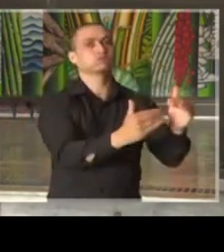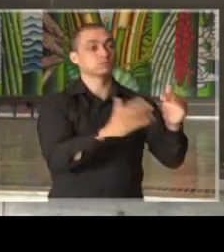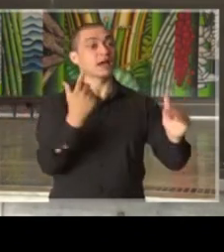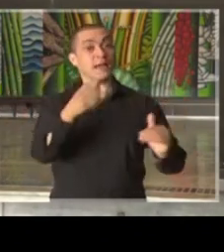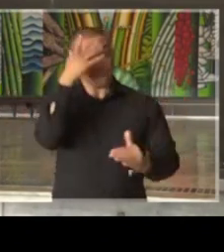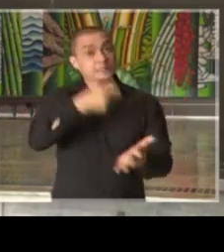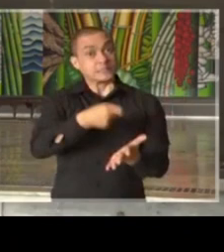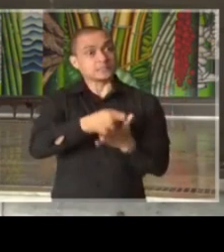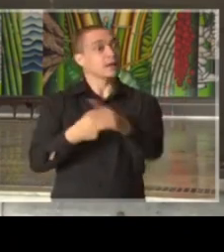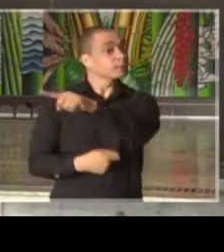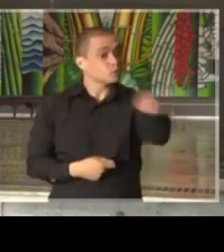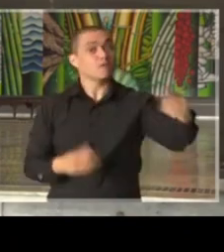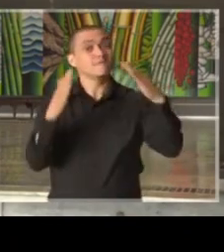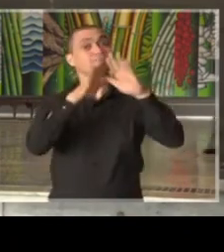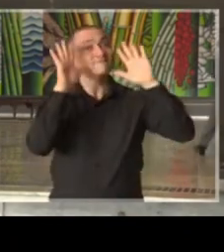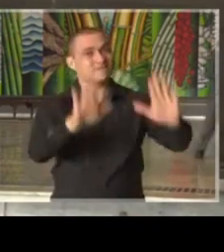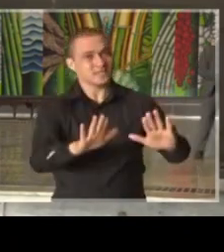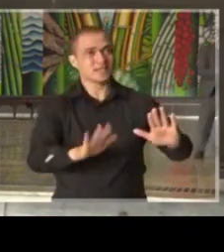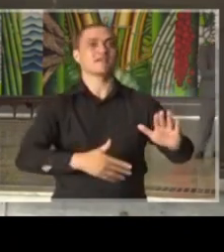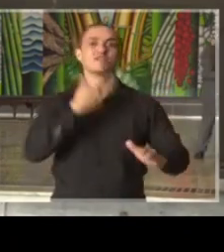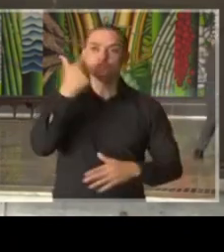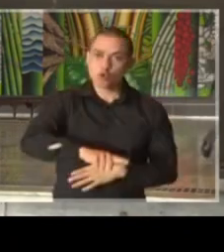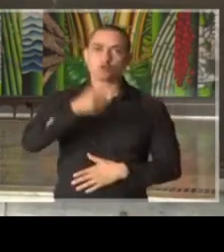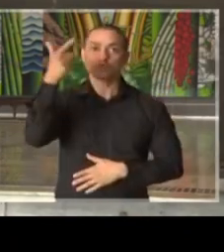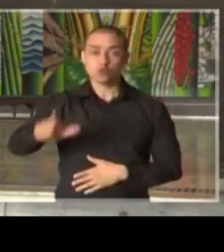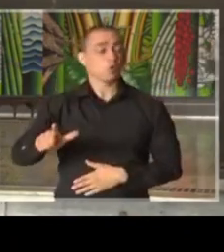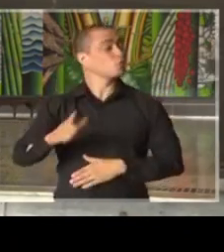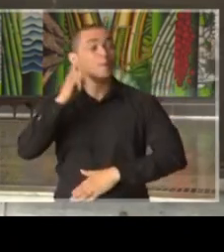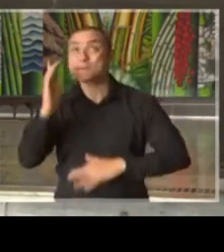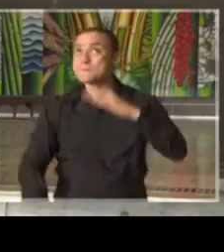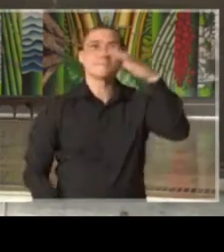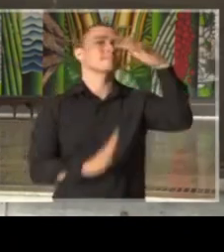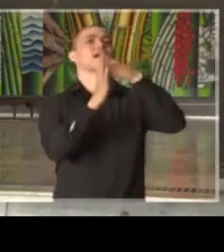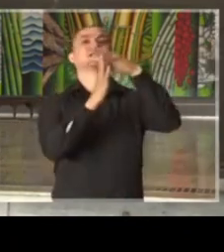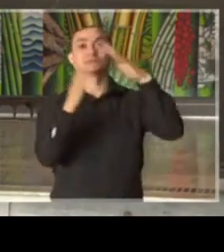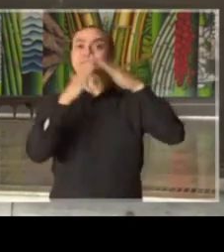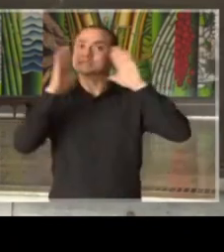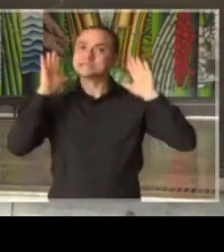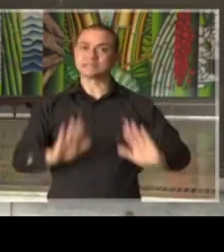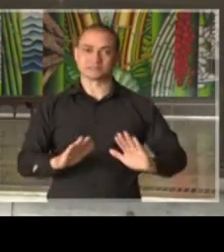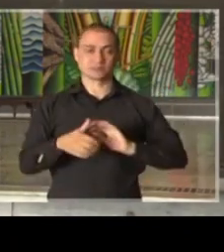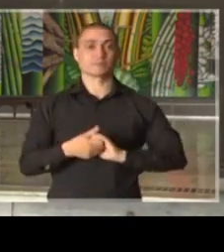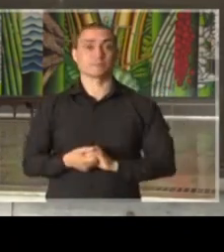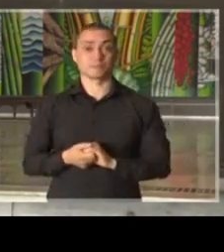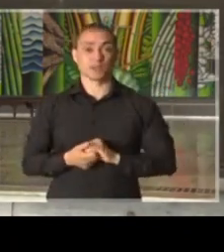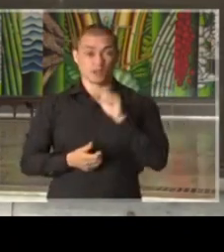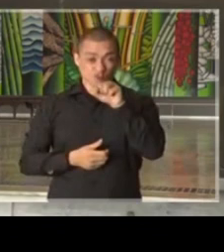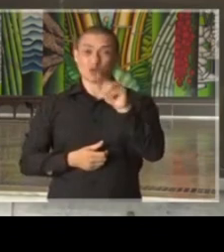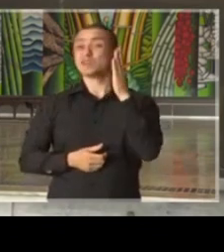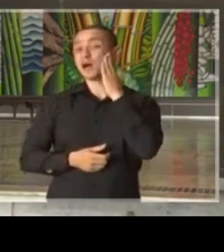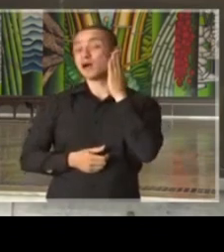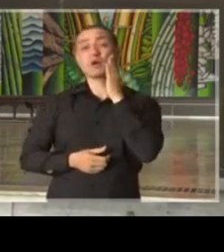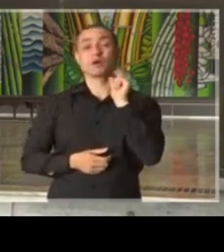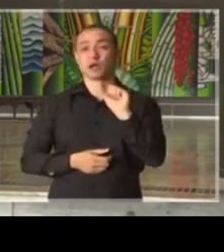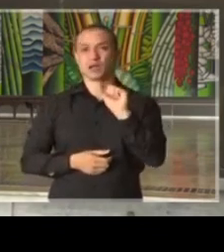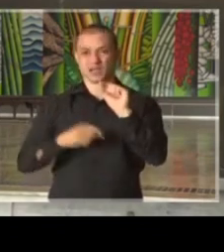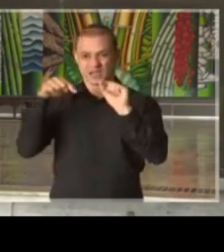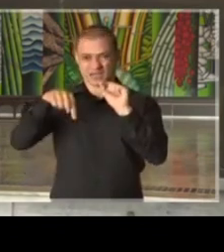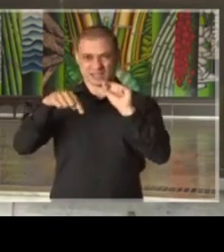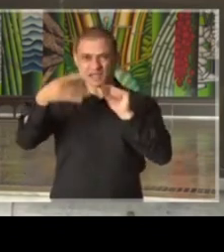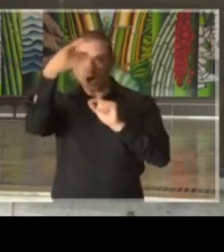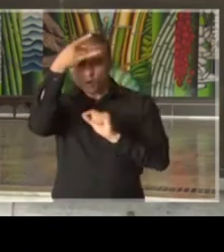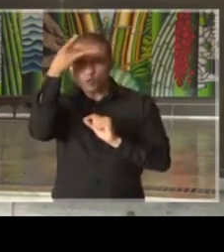pessoas possam permanecer em casa o máximo que puderem. Para vocês terem uma ideia, nessa área de